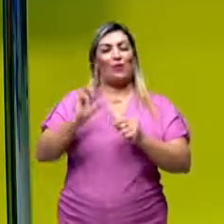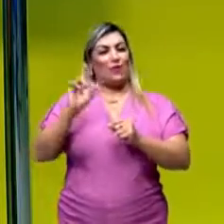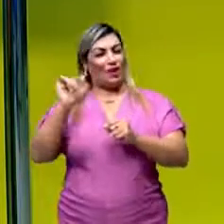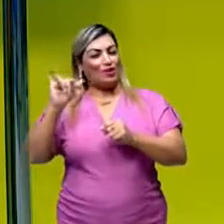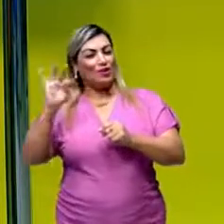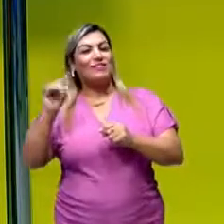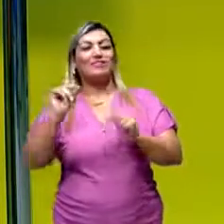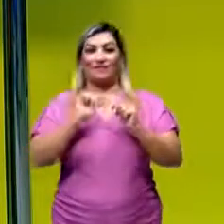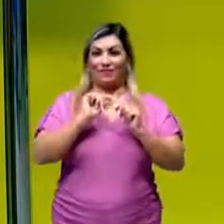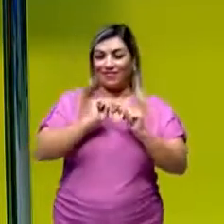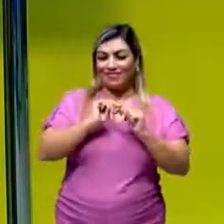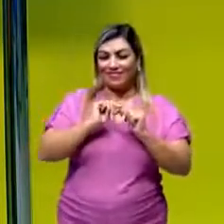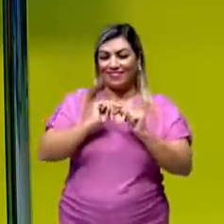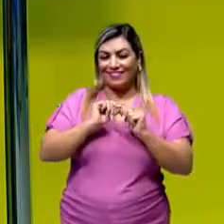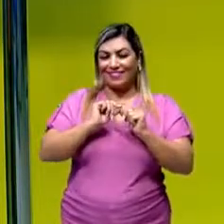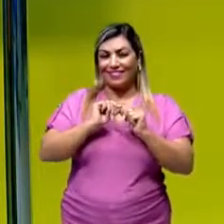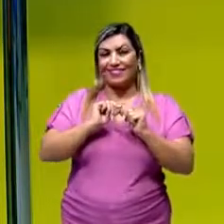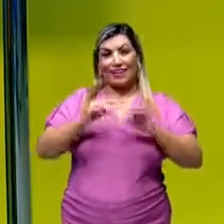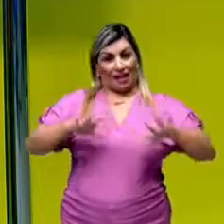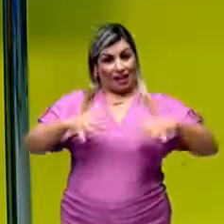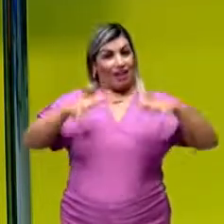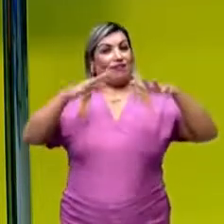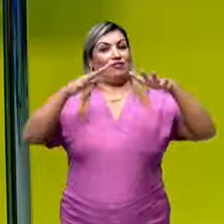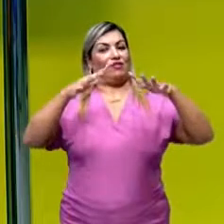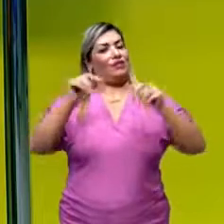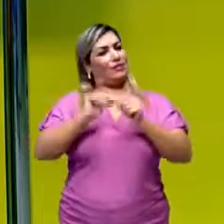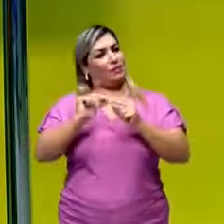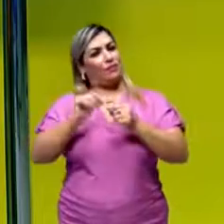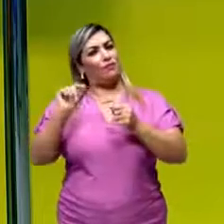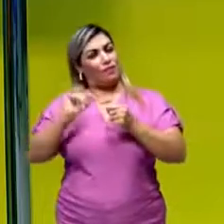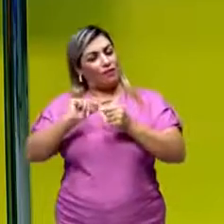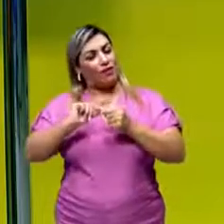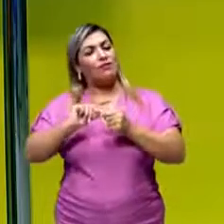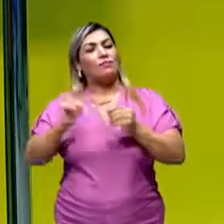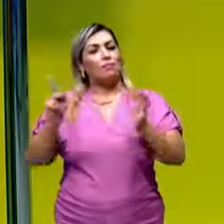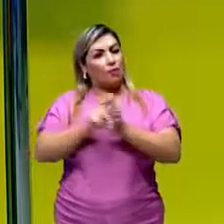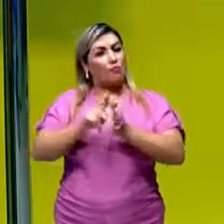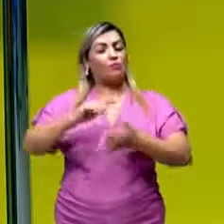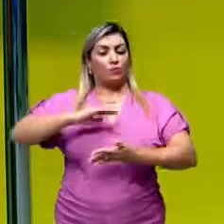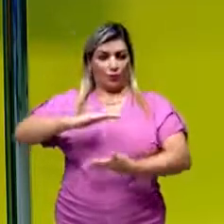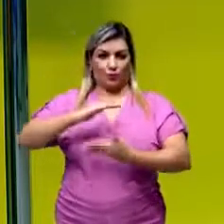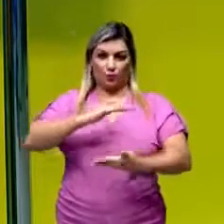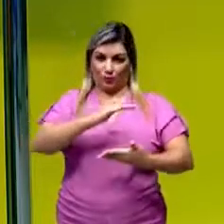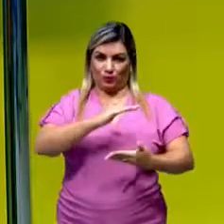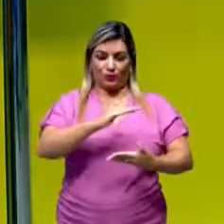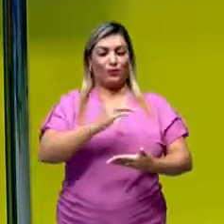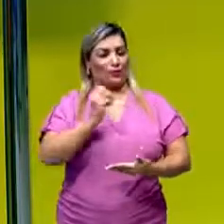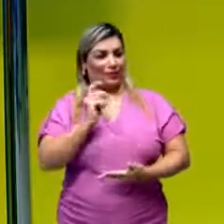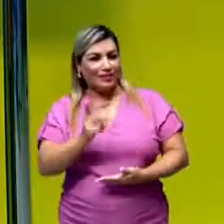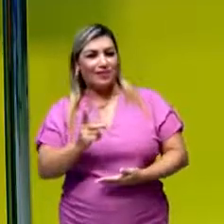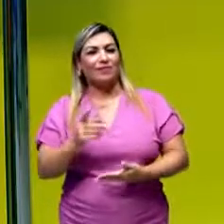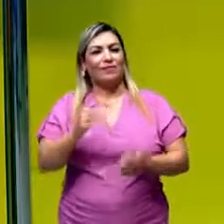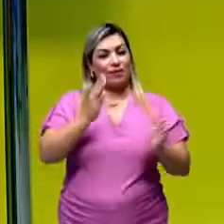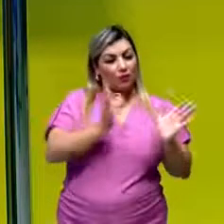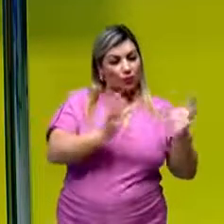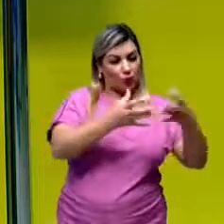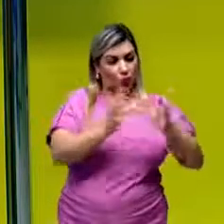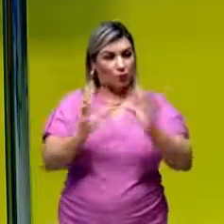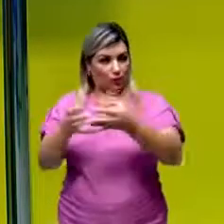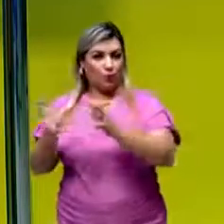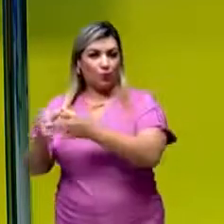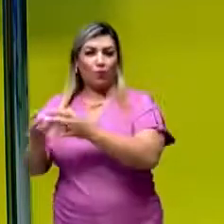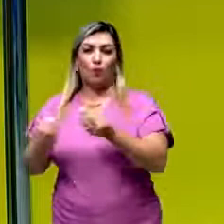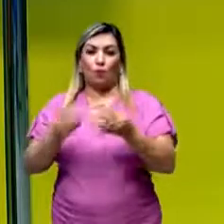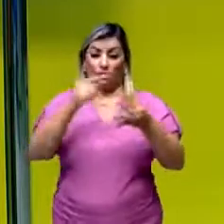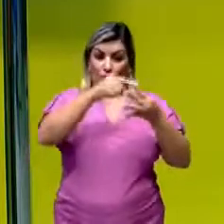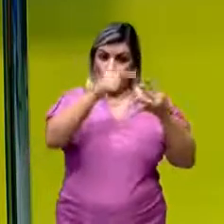reagentes produzem, reagem e produzem os produtos, beleza? Beleza? Agrupando as reações das seguintes formas aí, então. Então